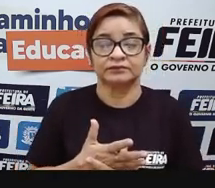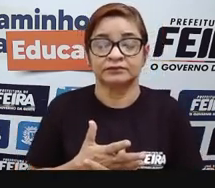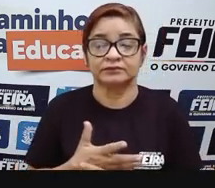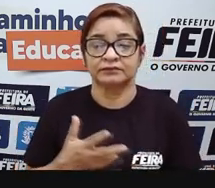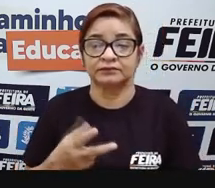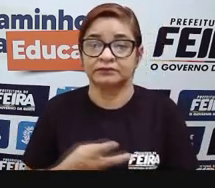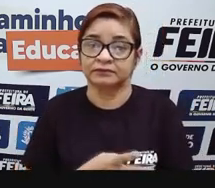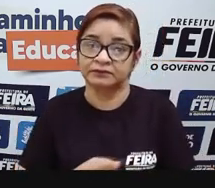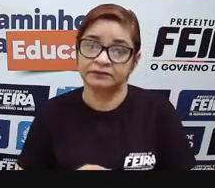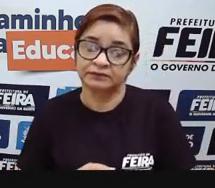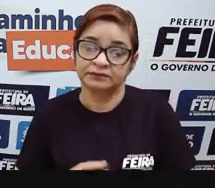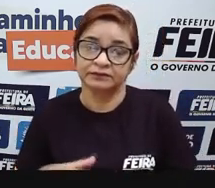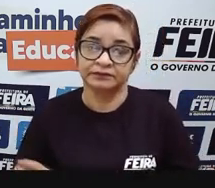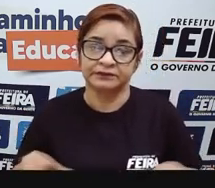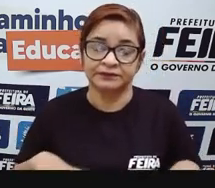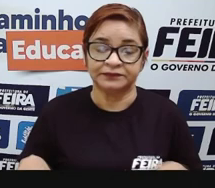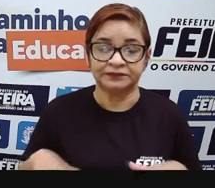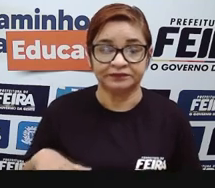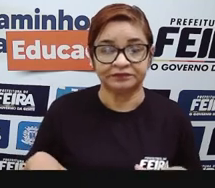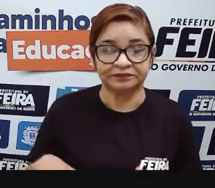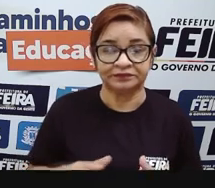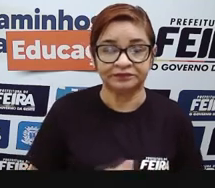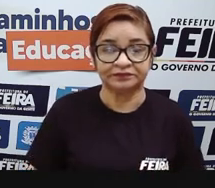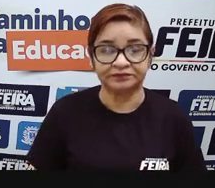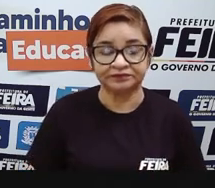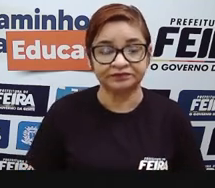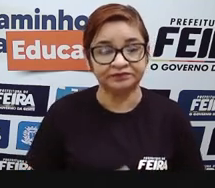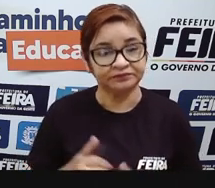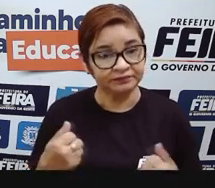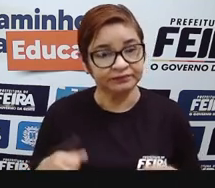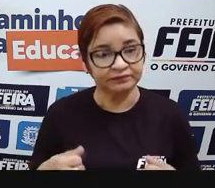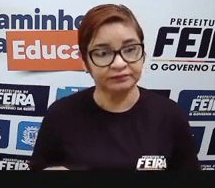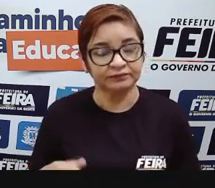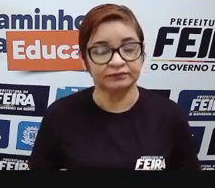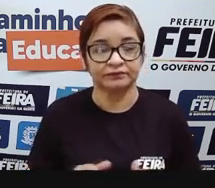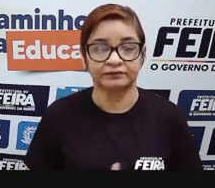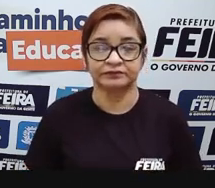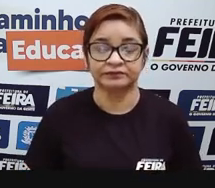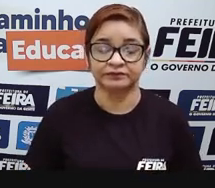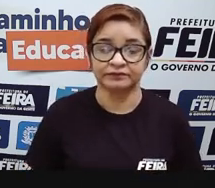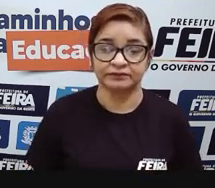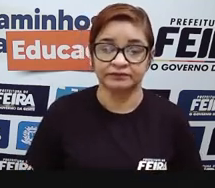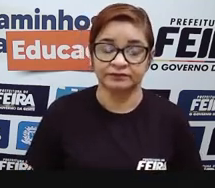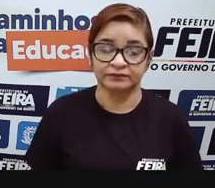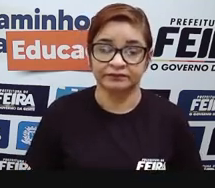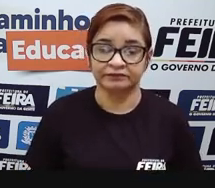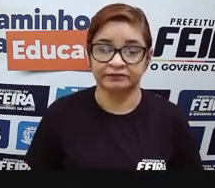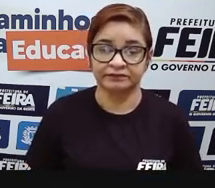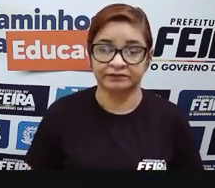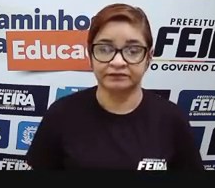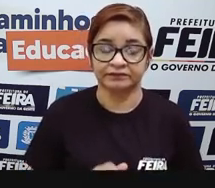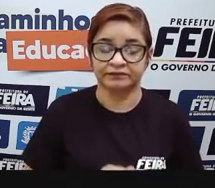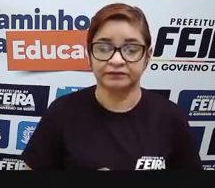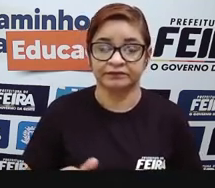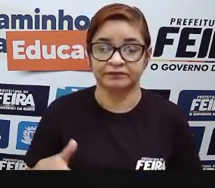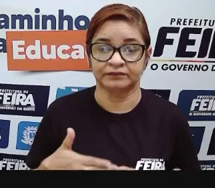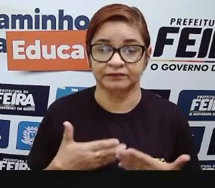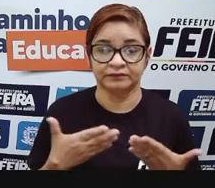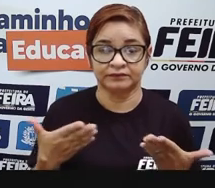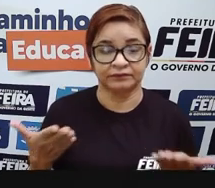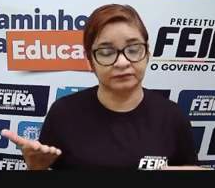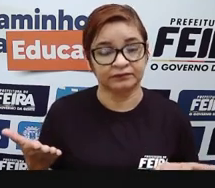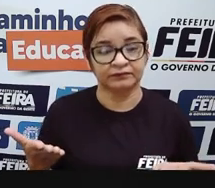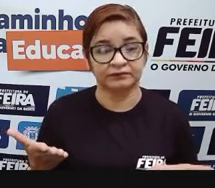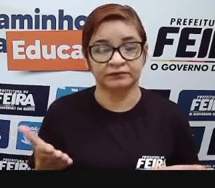muitas casas comerciais estão tendo, estão oferecendo, tá bom, gente? Então, a atividade que eu deixo para vocês é justamente